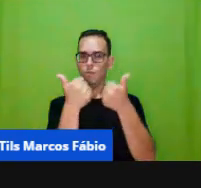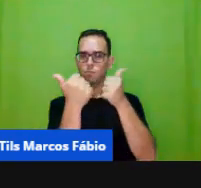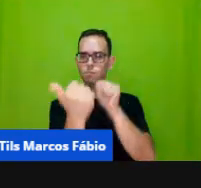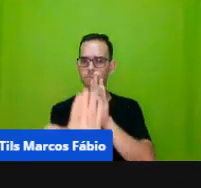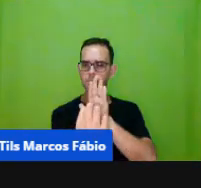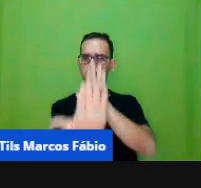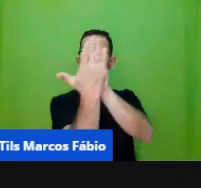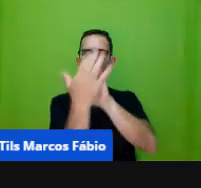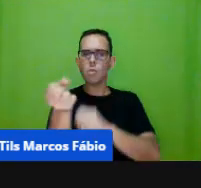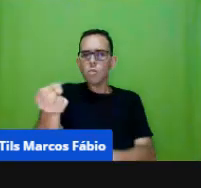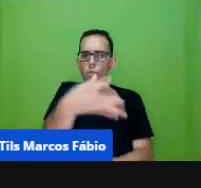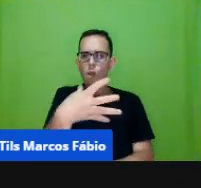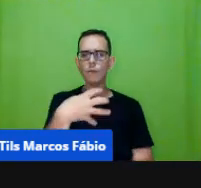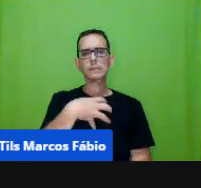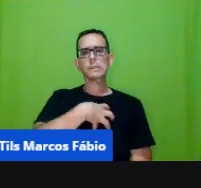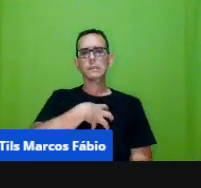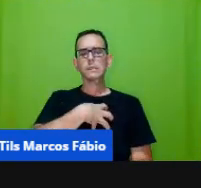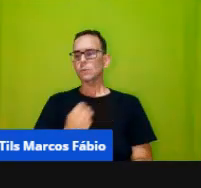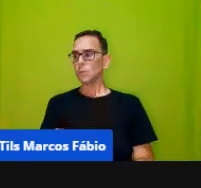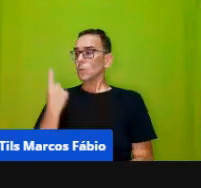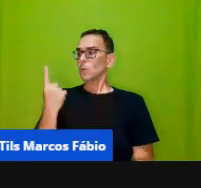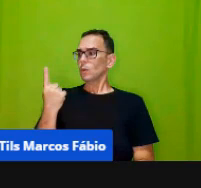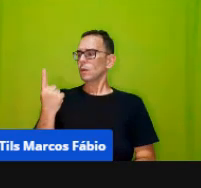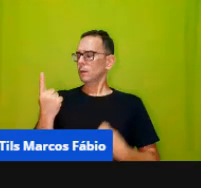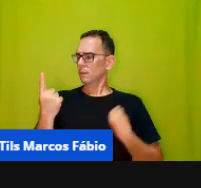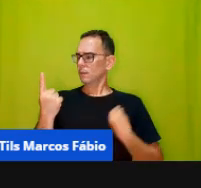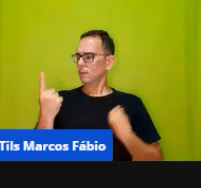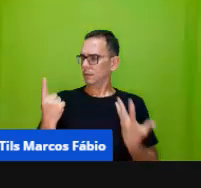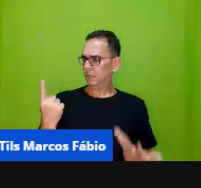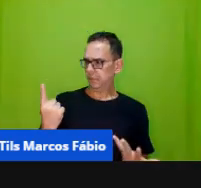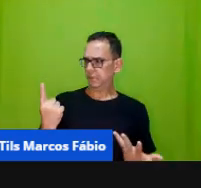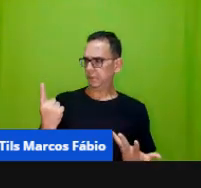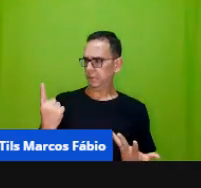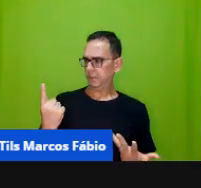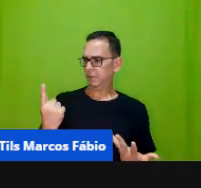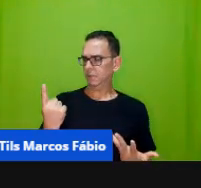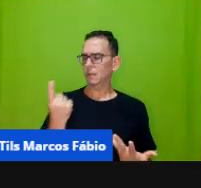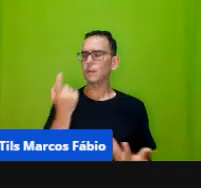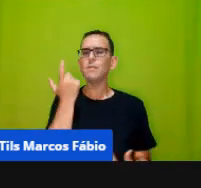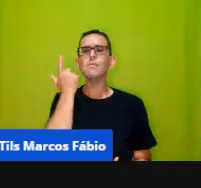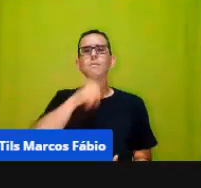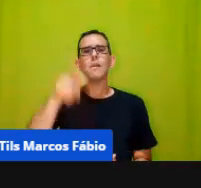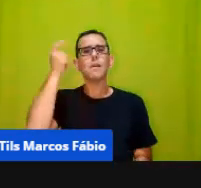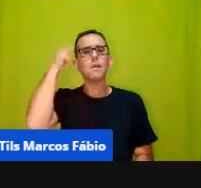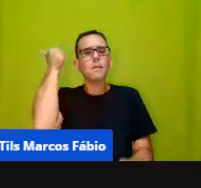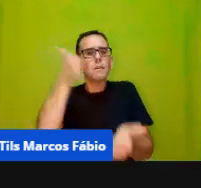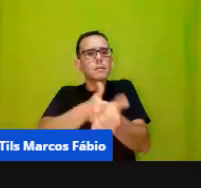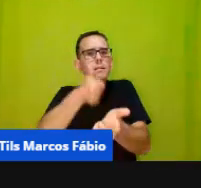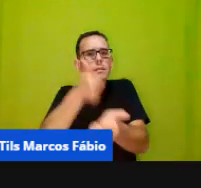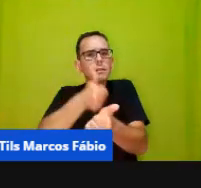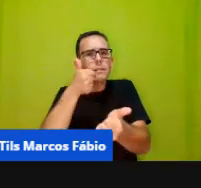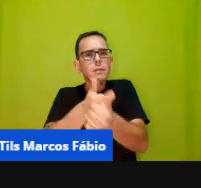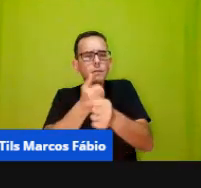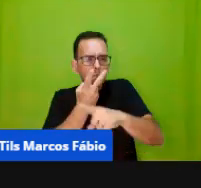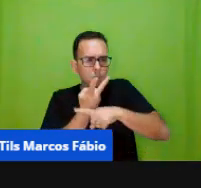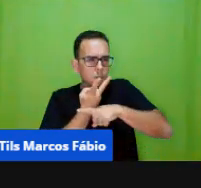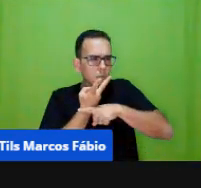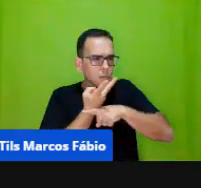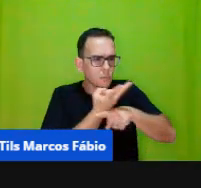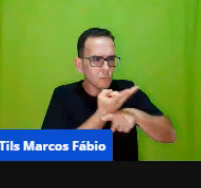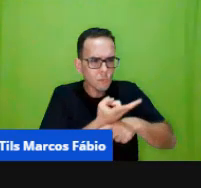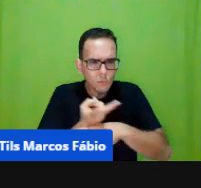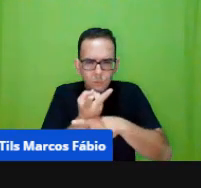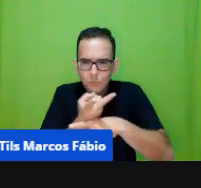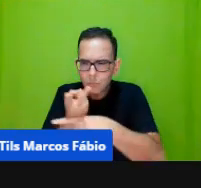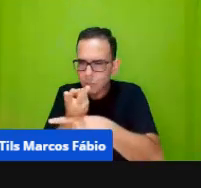que aparece na vida dela, né, ela, ela consegue refletir, buscar soluções, e aí a